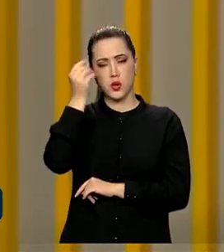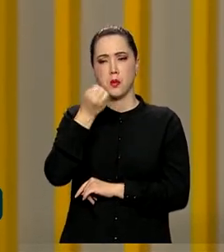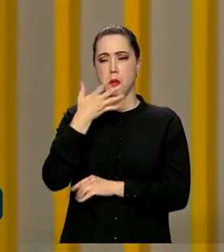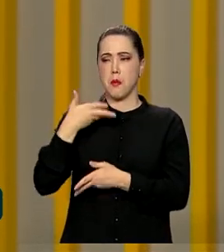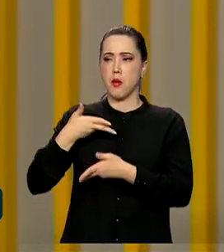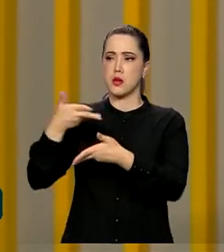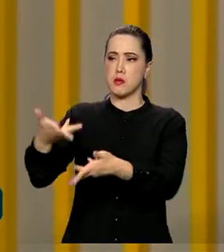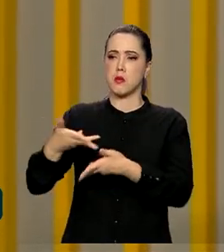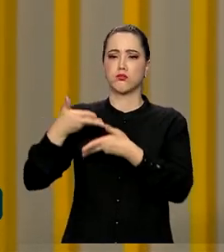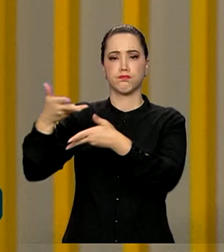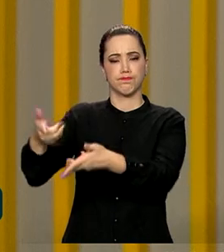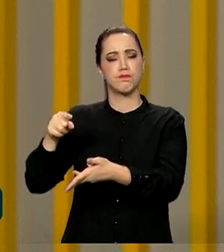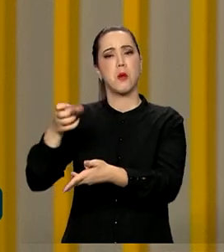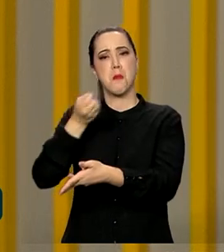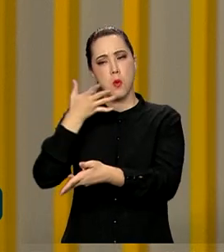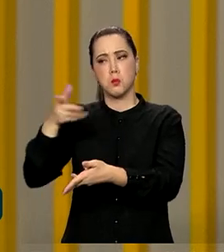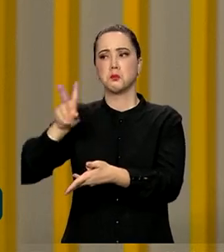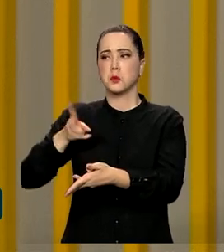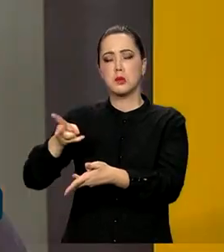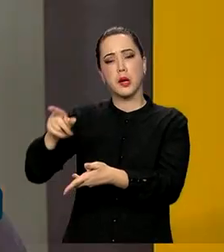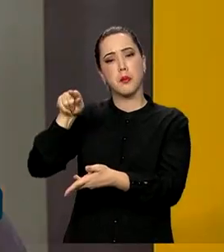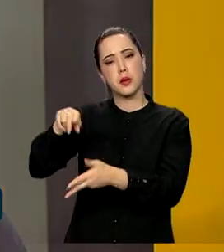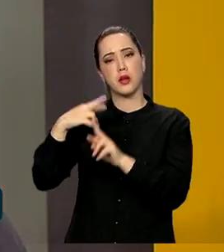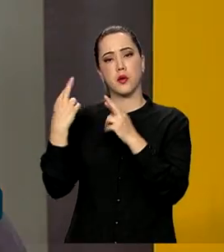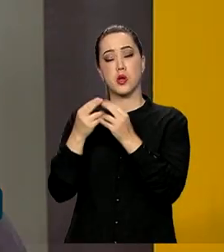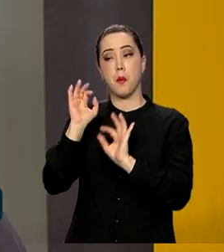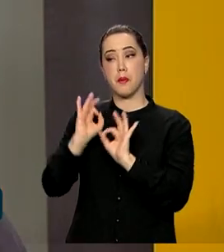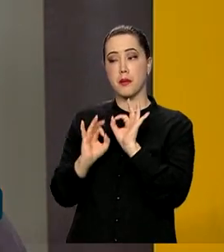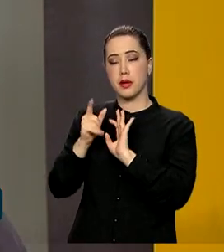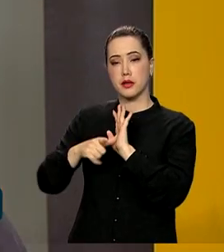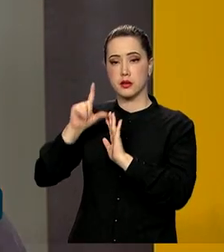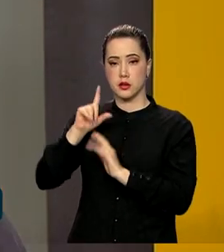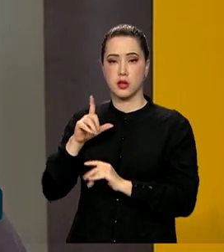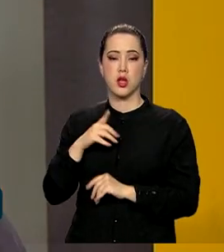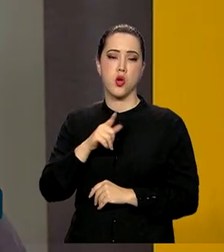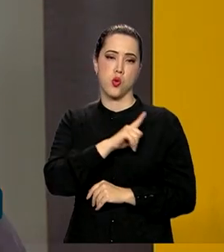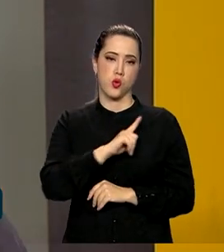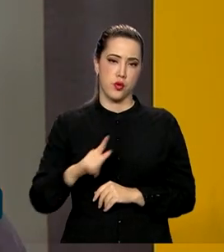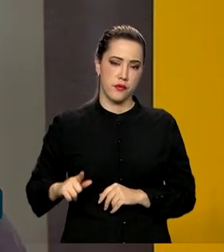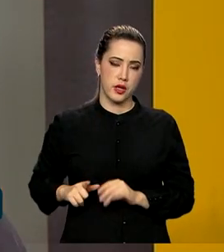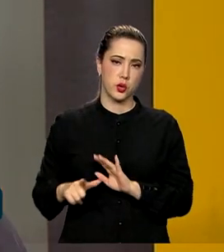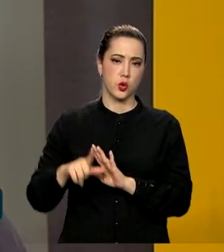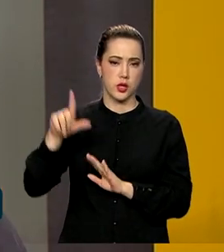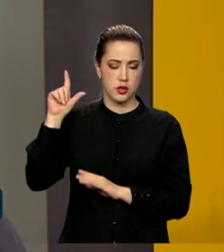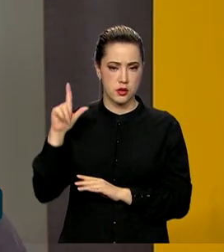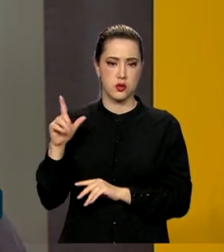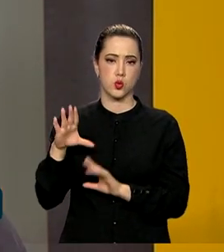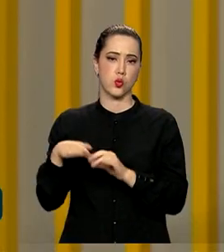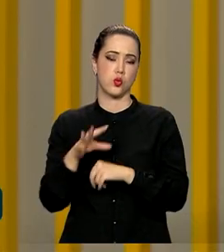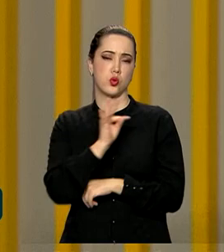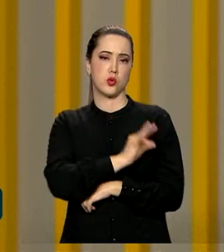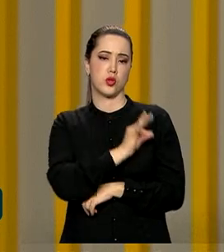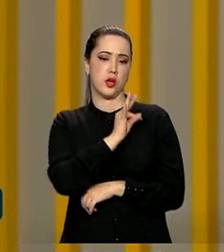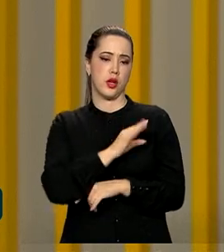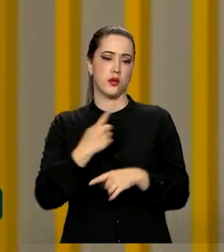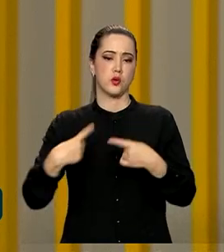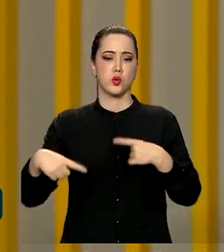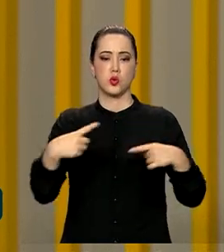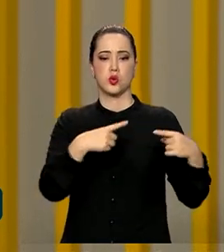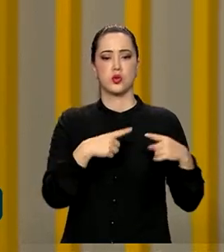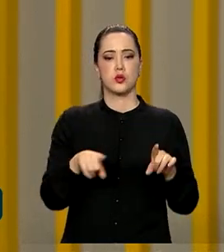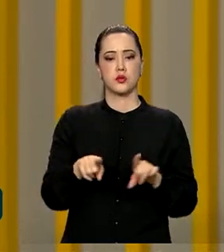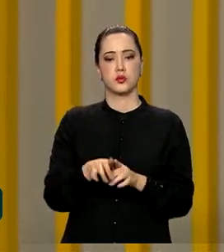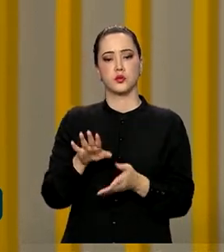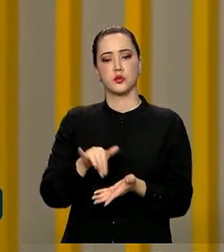fizemos reuniões preparatórias. Eu estive com o governador Jerônimo, com os técnicos estaduais, lá,